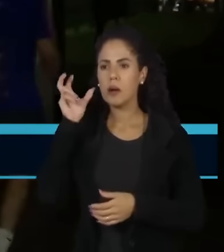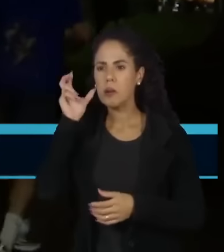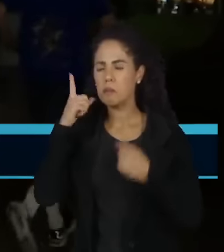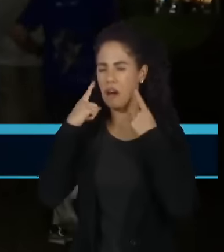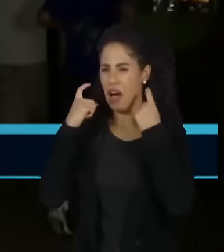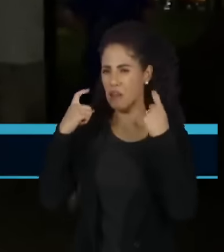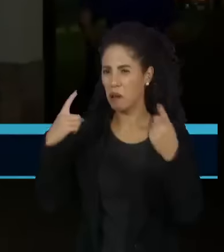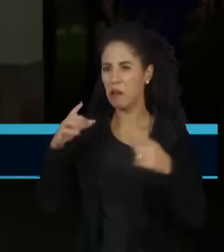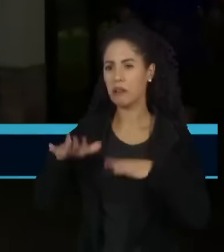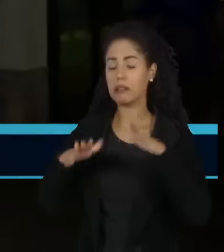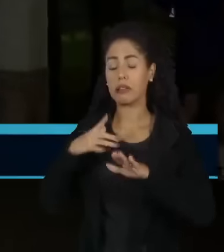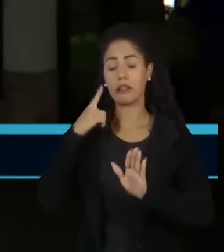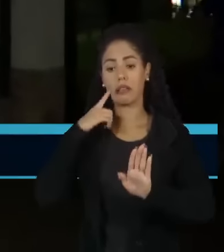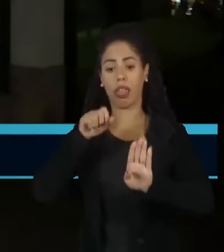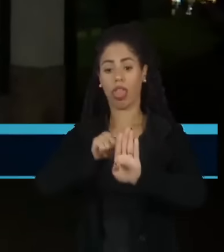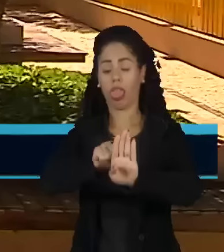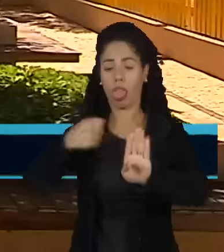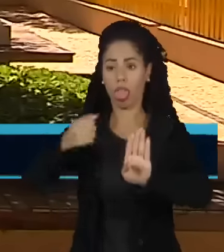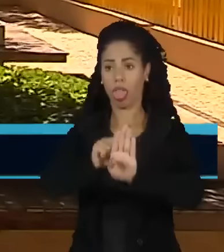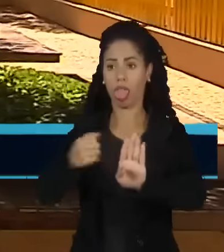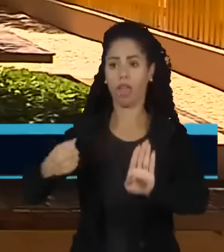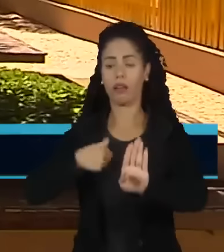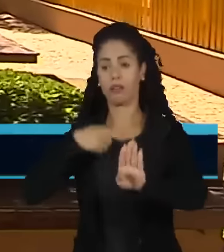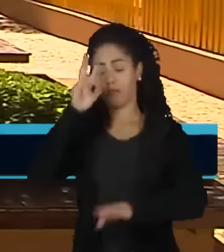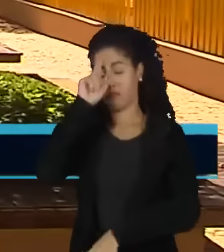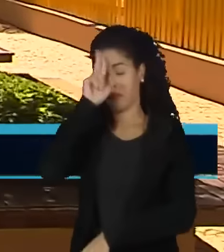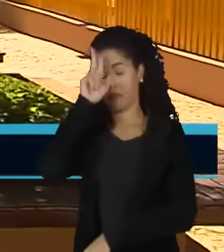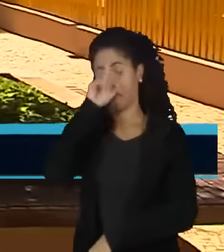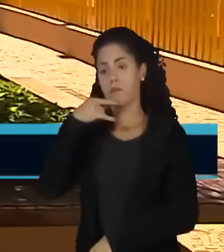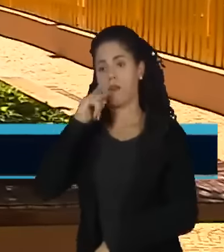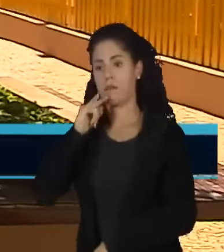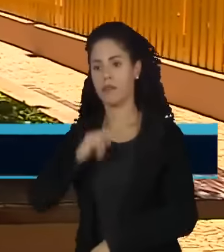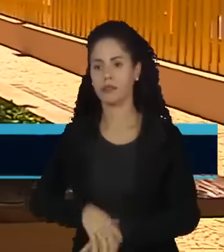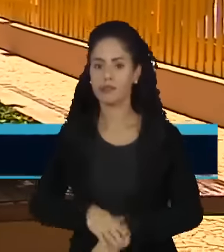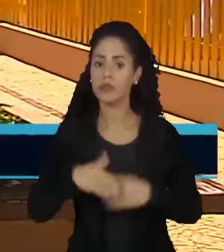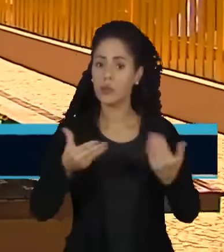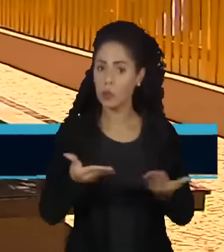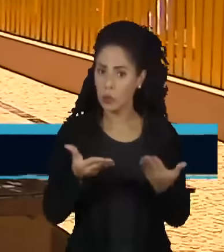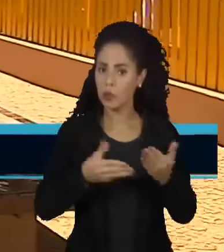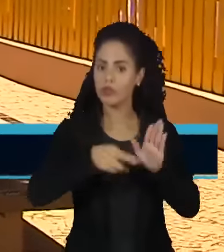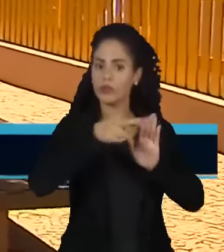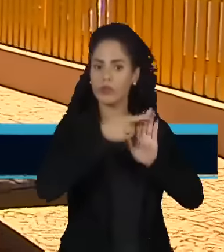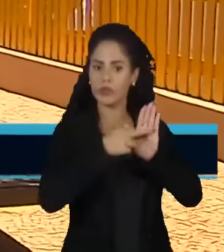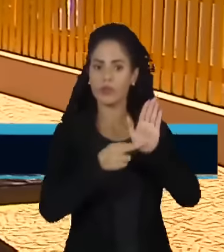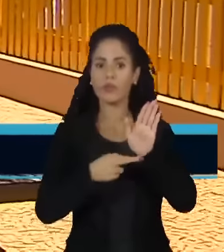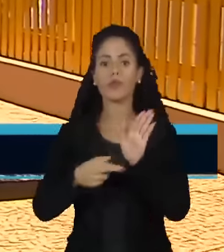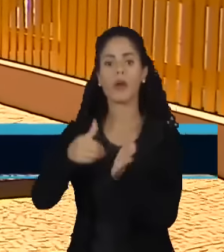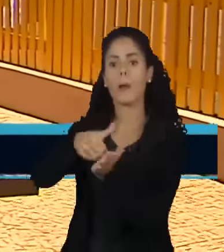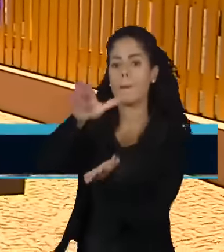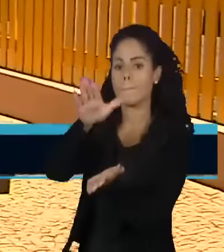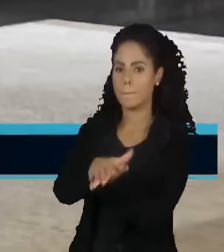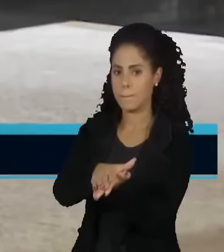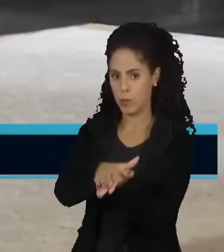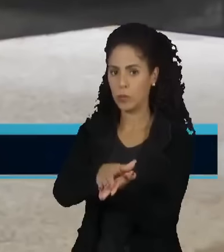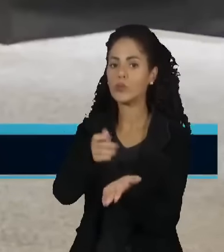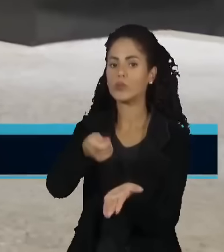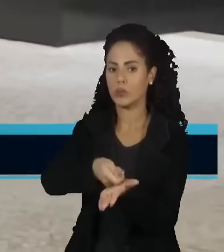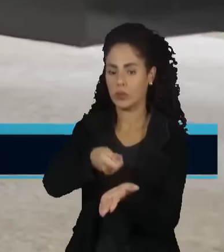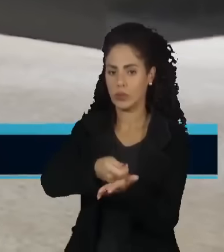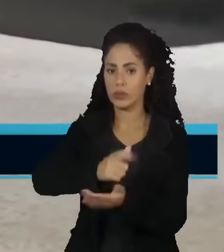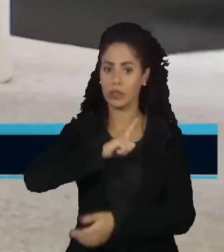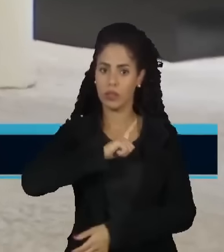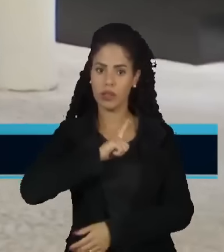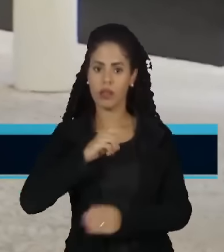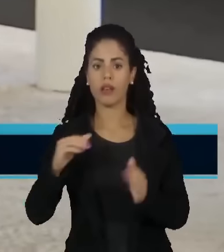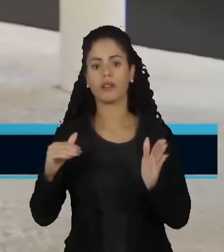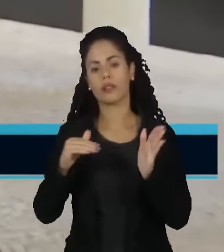abrir a porta bêbada, teve de tudo já. Mas hoje o Código Civil prevê apenas multa por mau comportamento. O valor é de